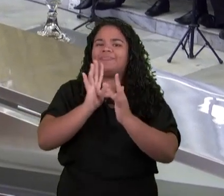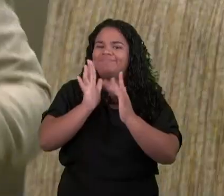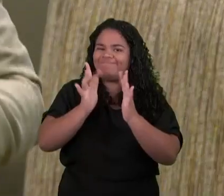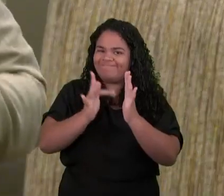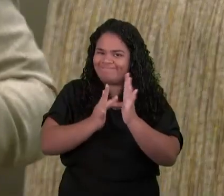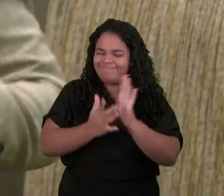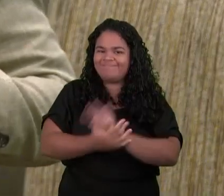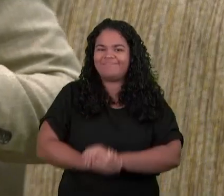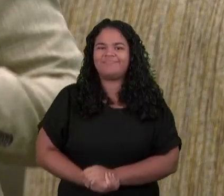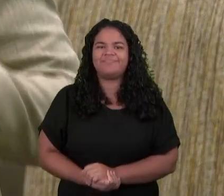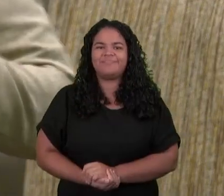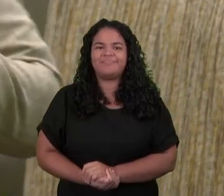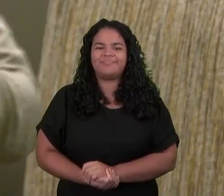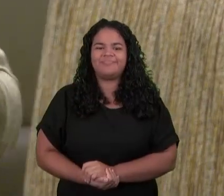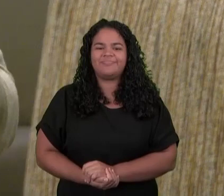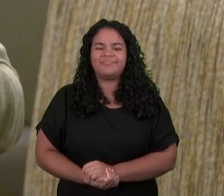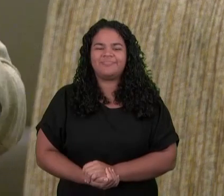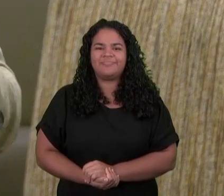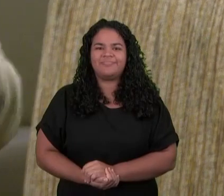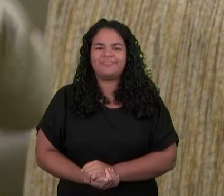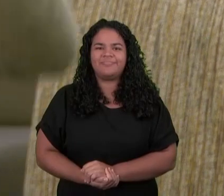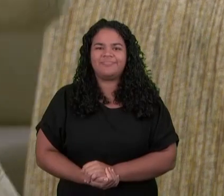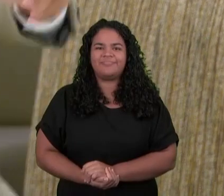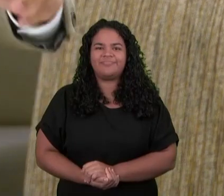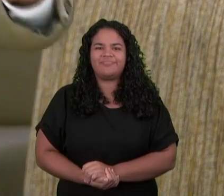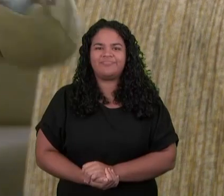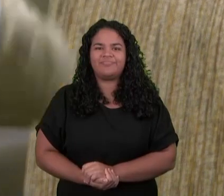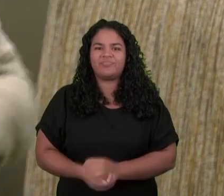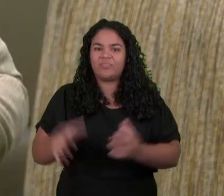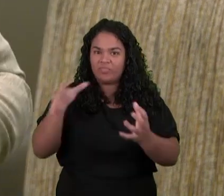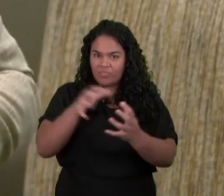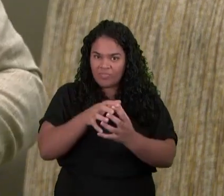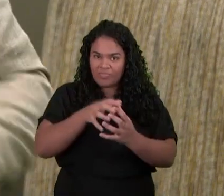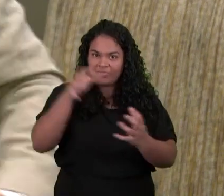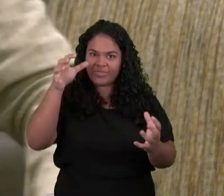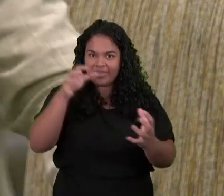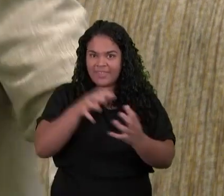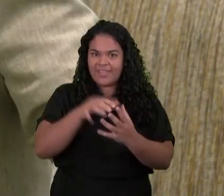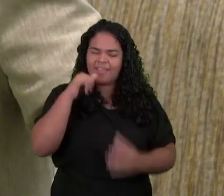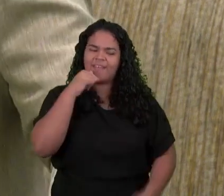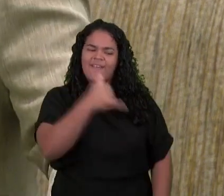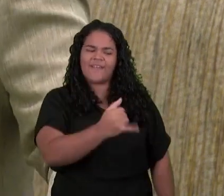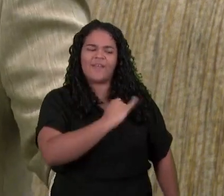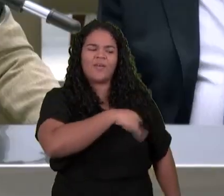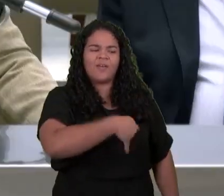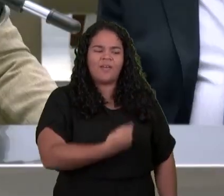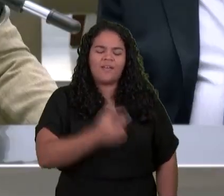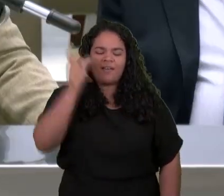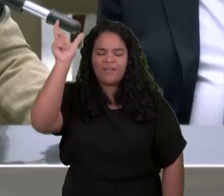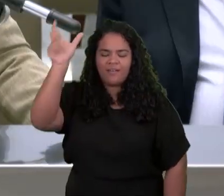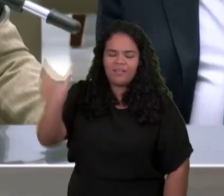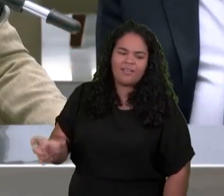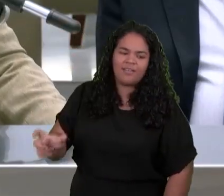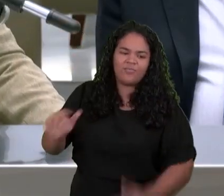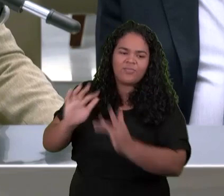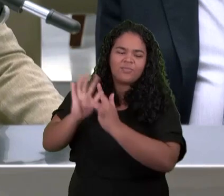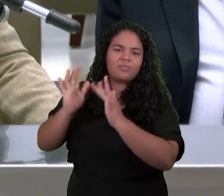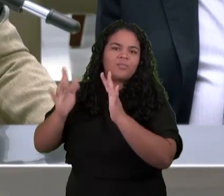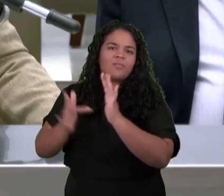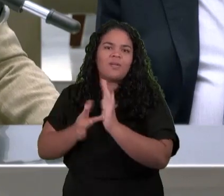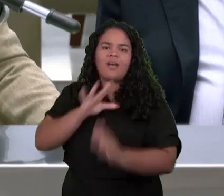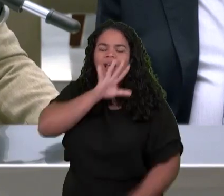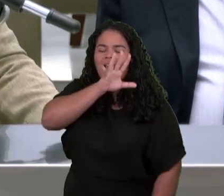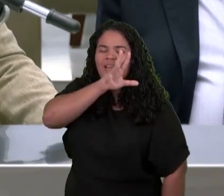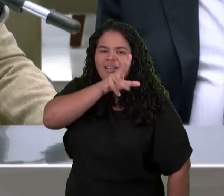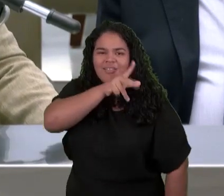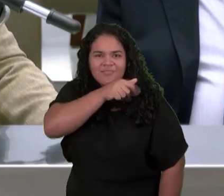Título Que o ancião Emprega Jesus É que ele É o leão Da tribo